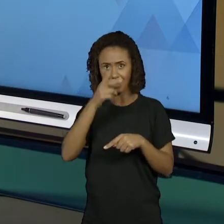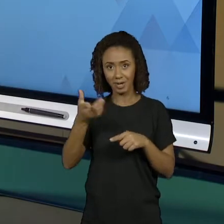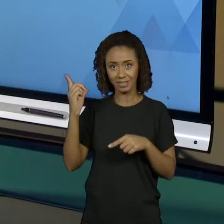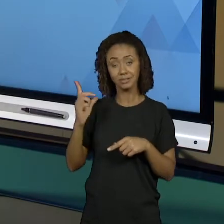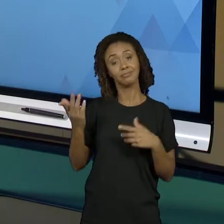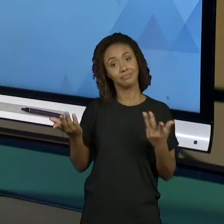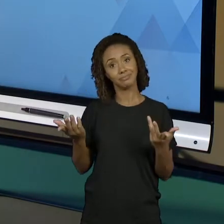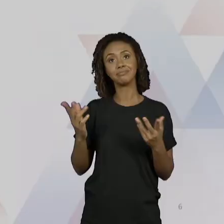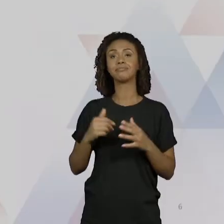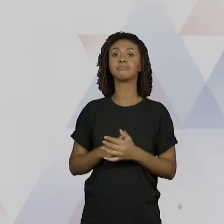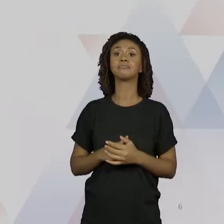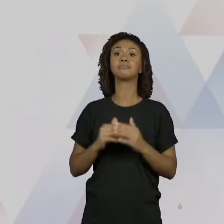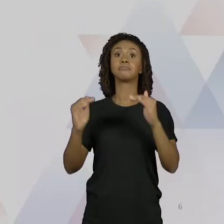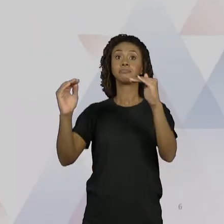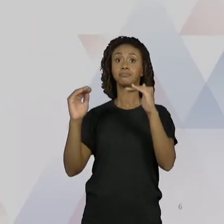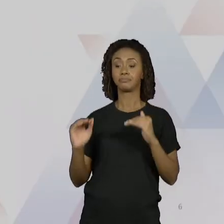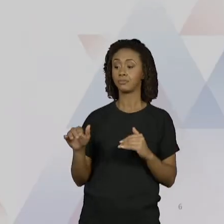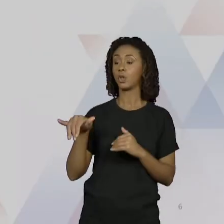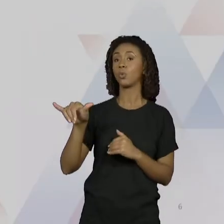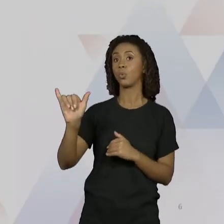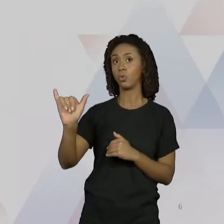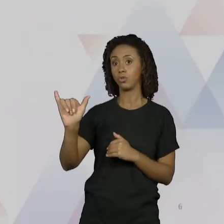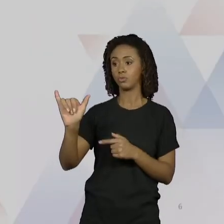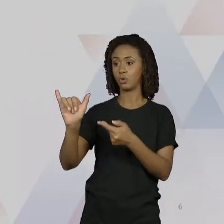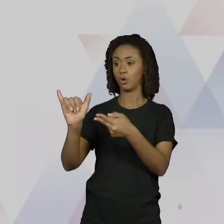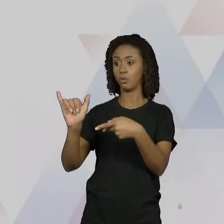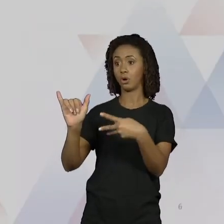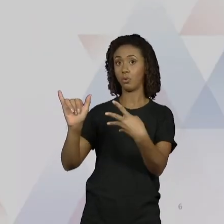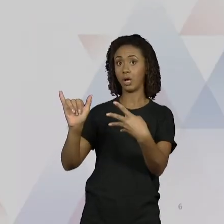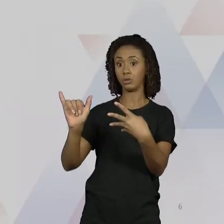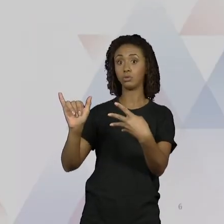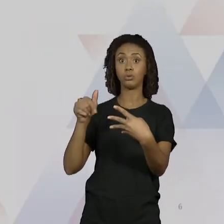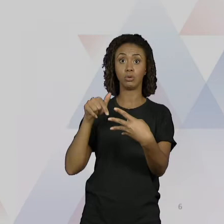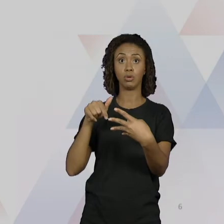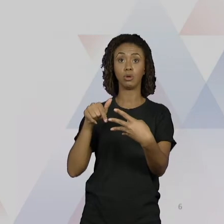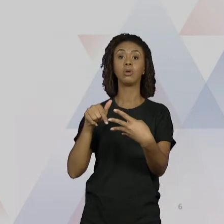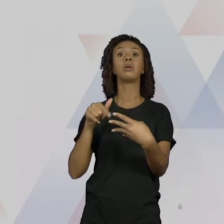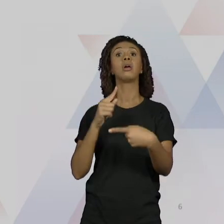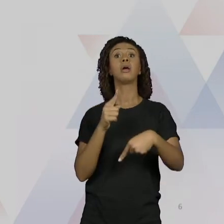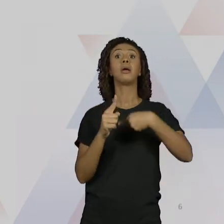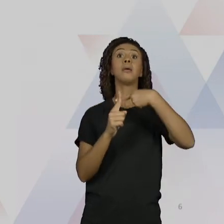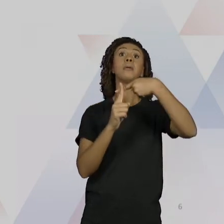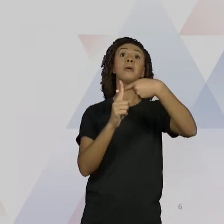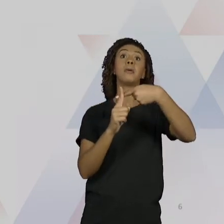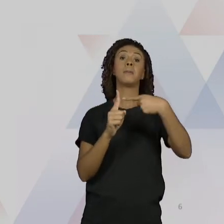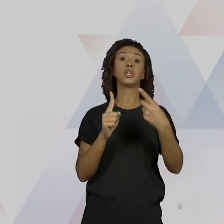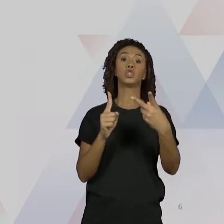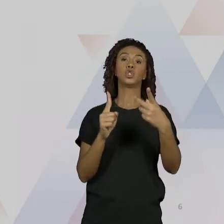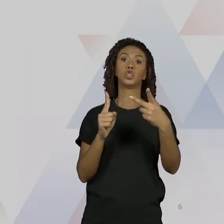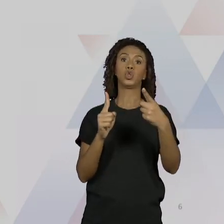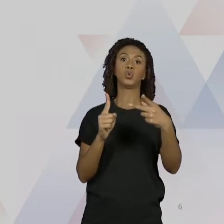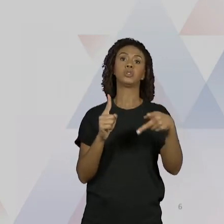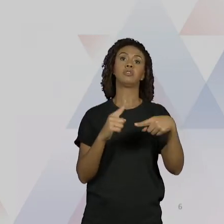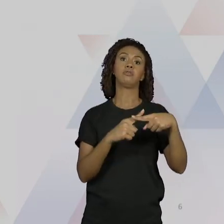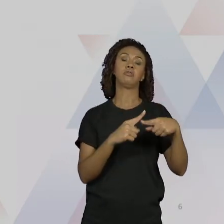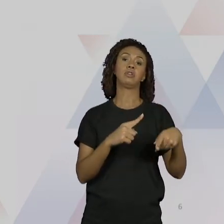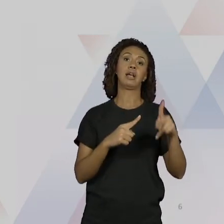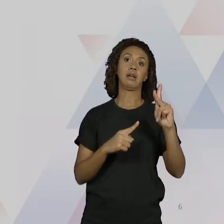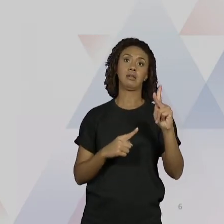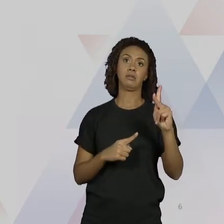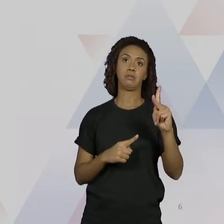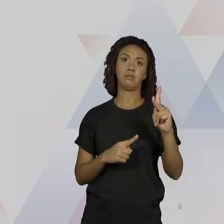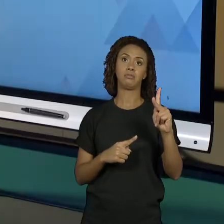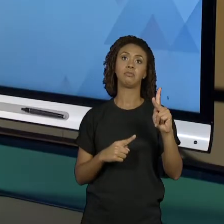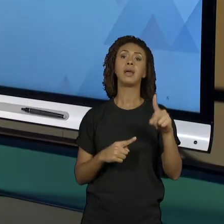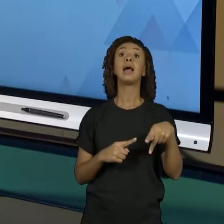por outro lado, o y igual a 4, que foi a solução que eu achei, eu vou somar com 12, que é o valor da outra moeda, vezes k. Onde k é um número